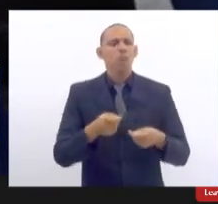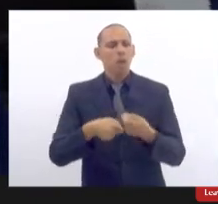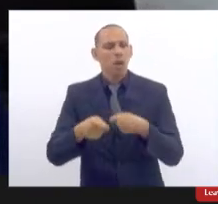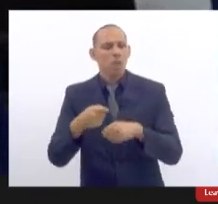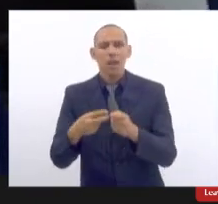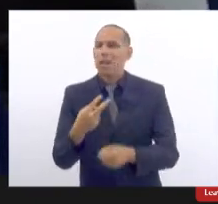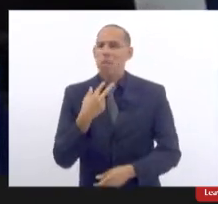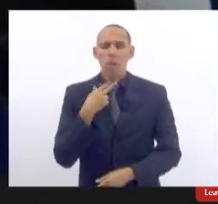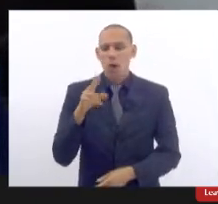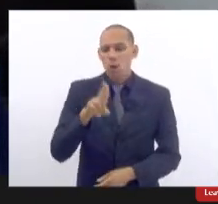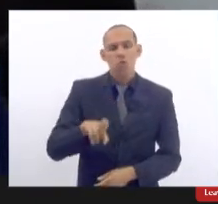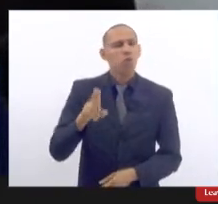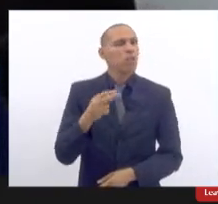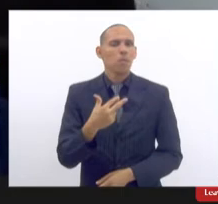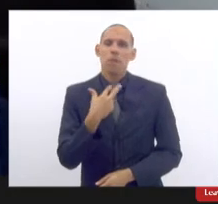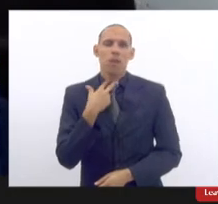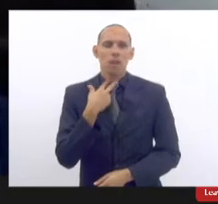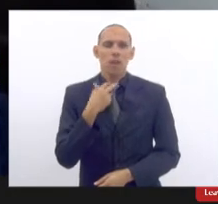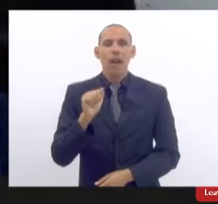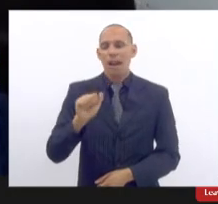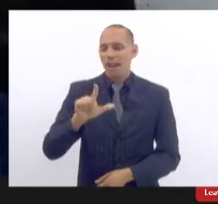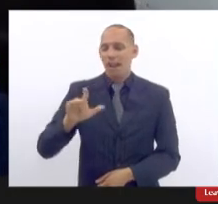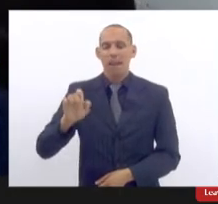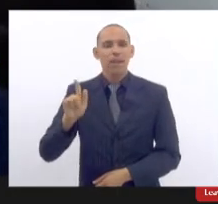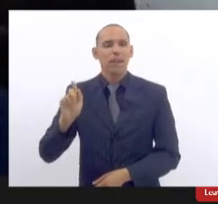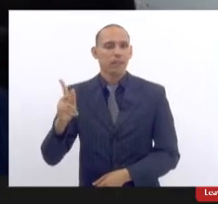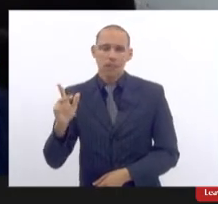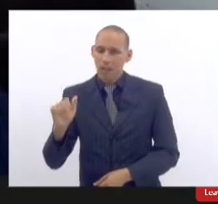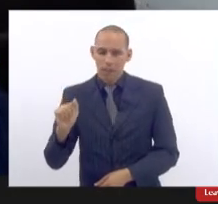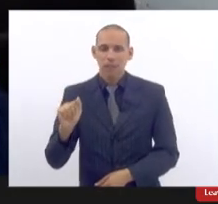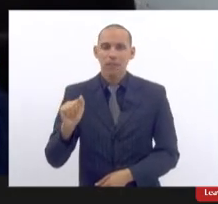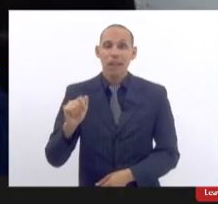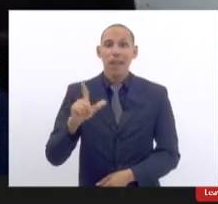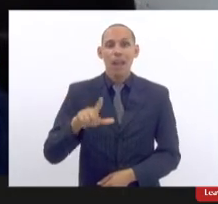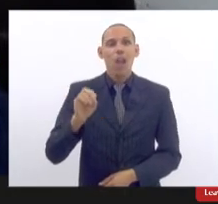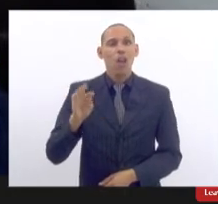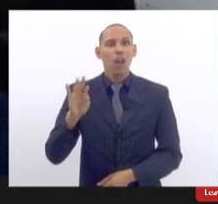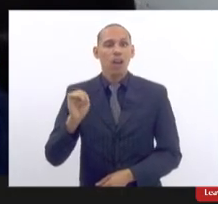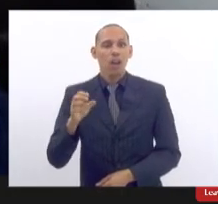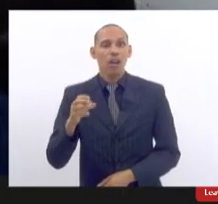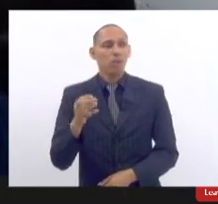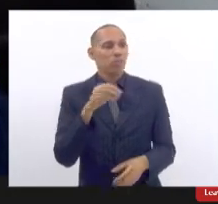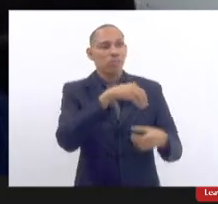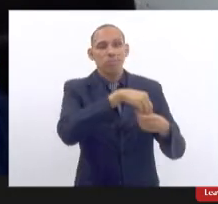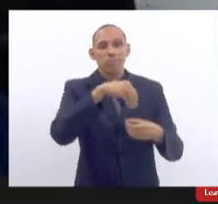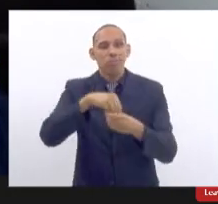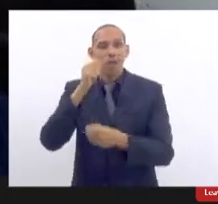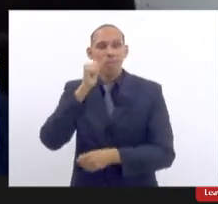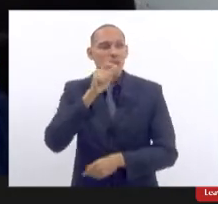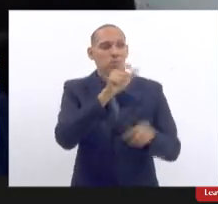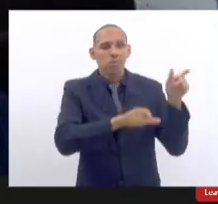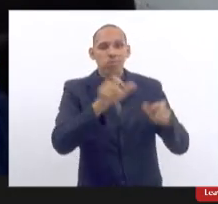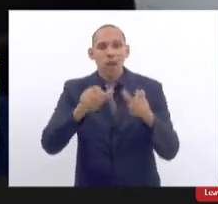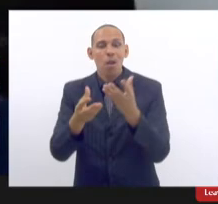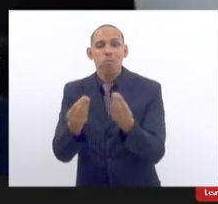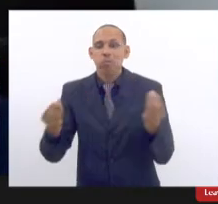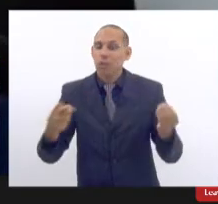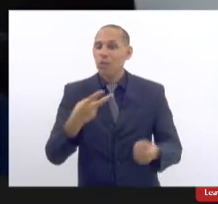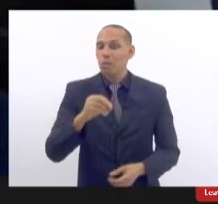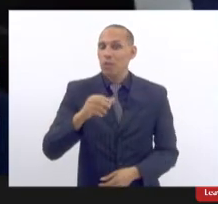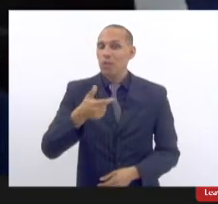nem o uso das próteses álega e que são lotes que estão implantados em pacientes brasileiras desde 2012